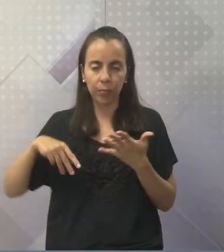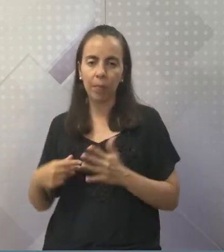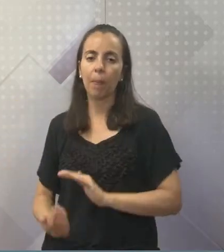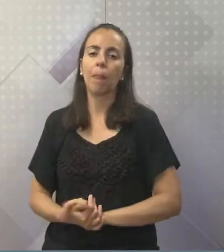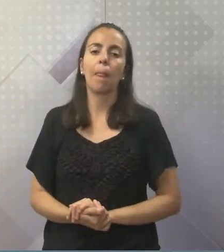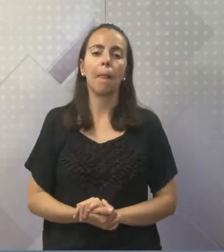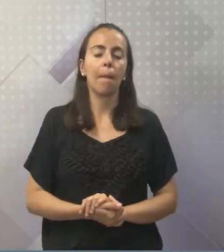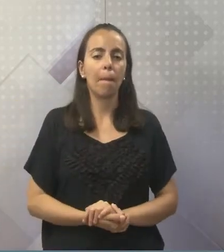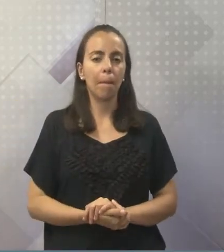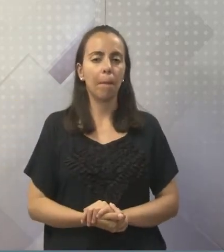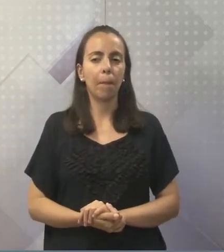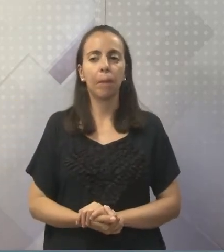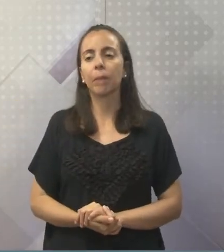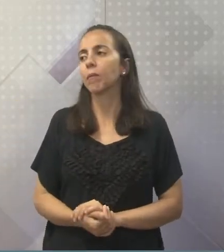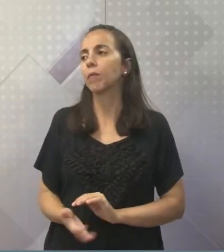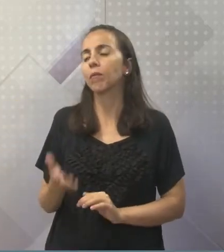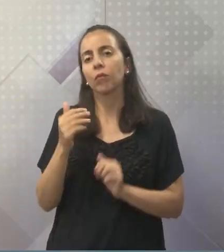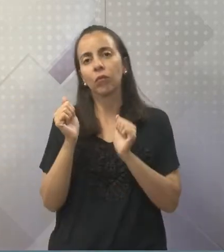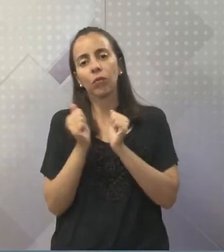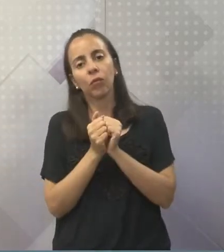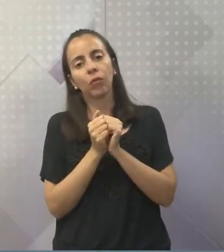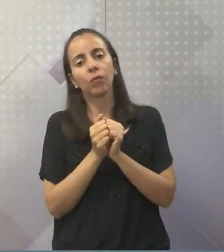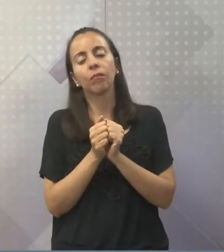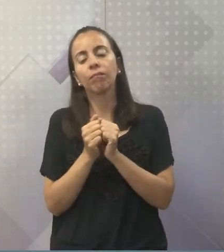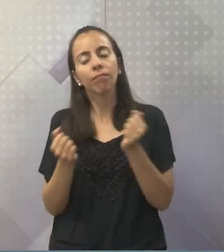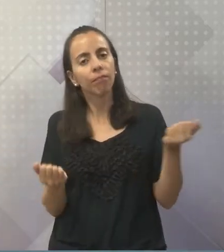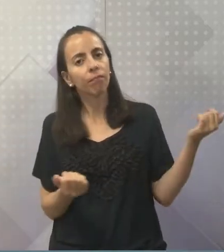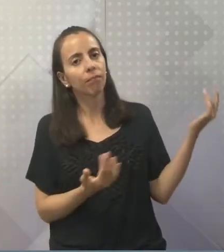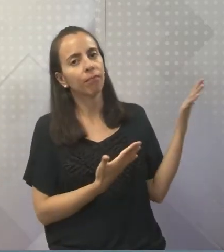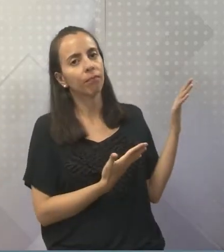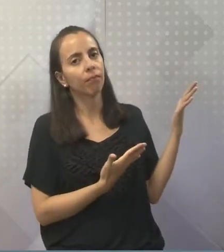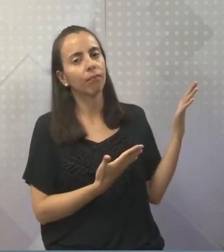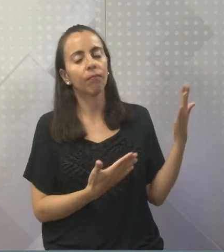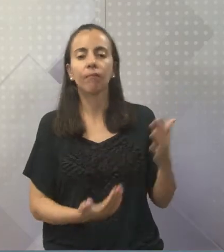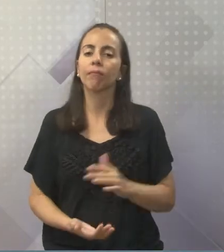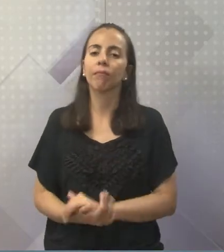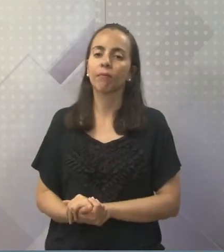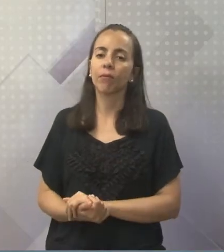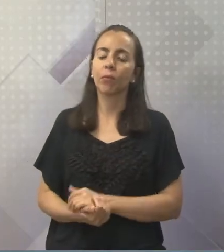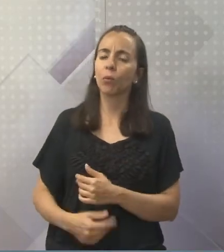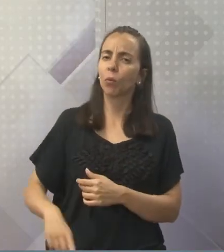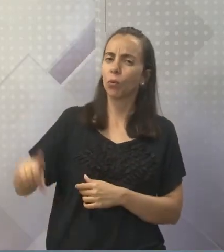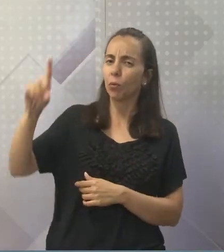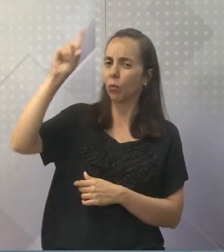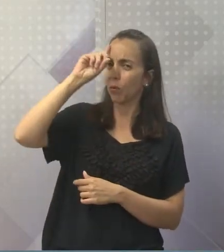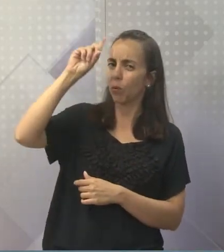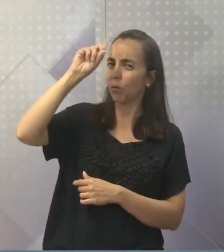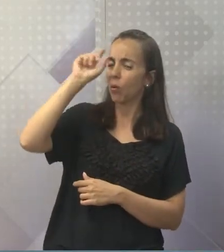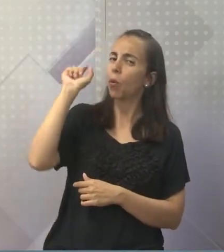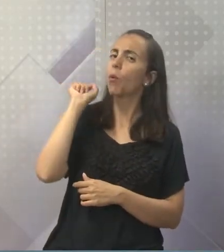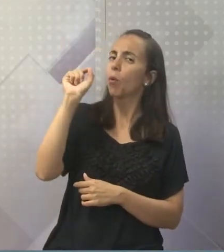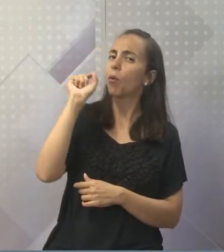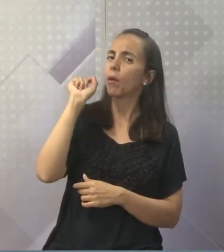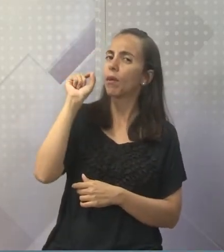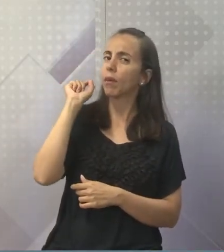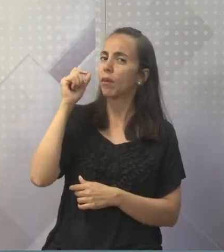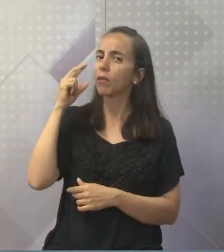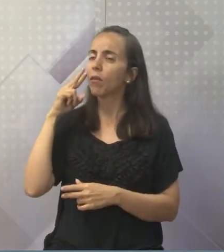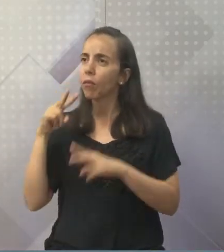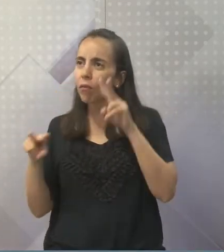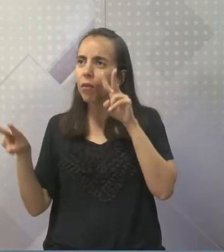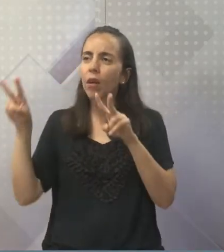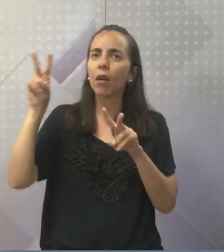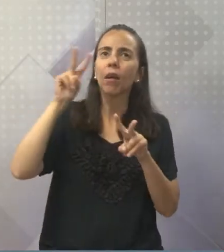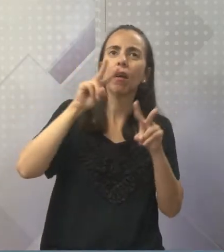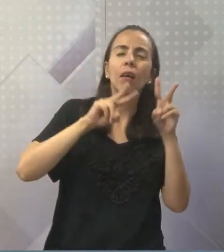né? Vem cá, vem comigo, gente. Olha só. Vamos lá. Nosso dia a dia. Todo dia a gente classifica as coisas